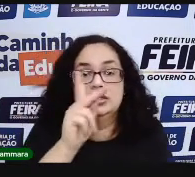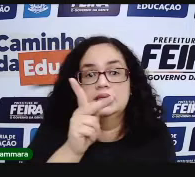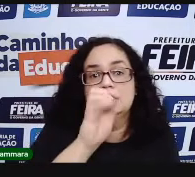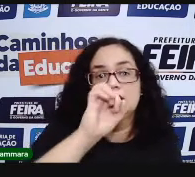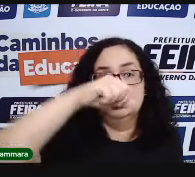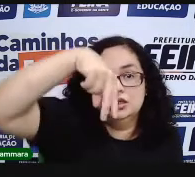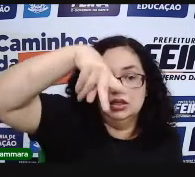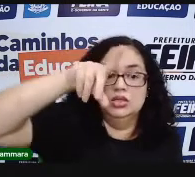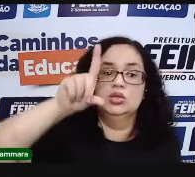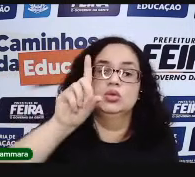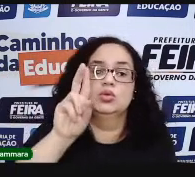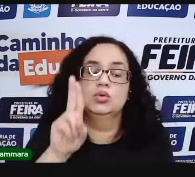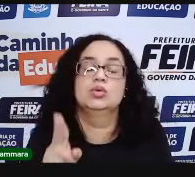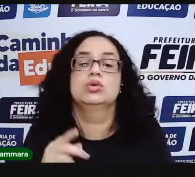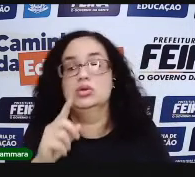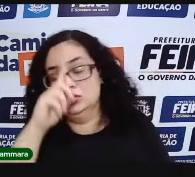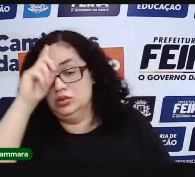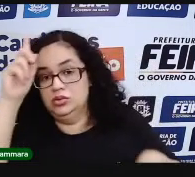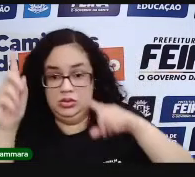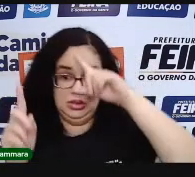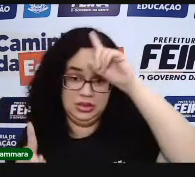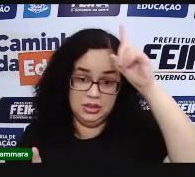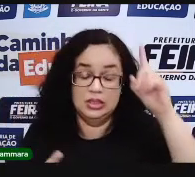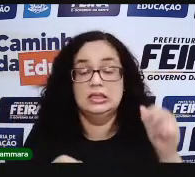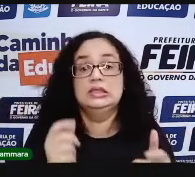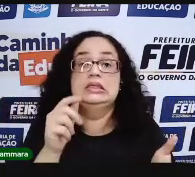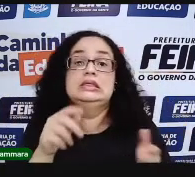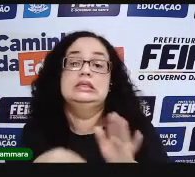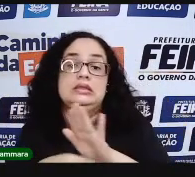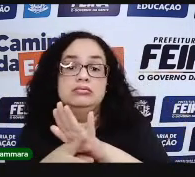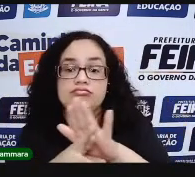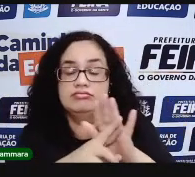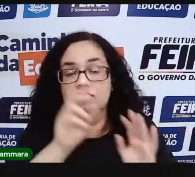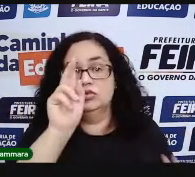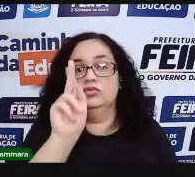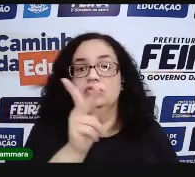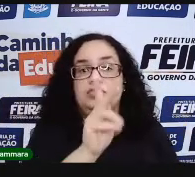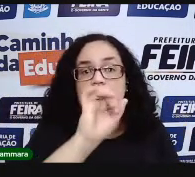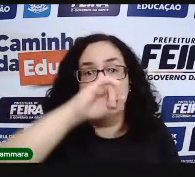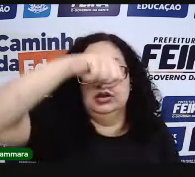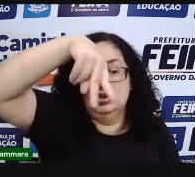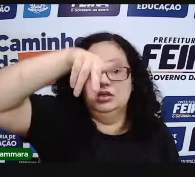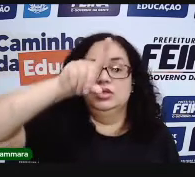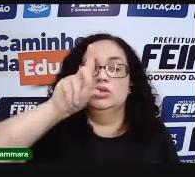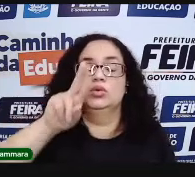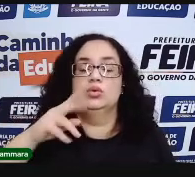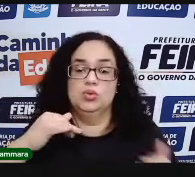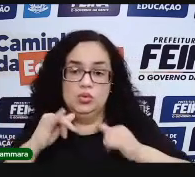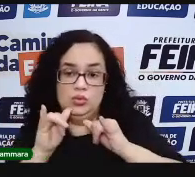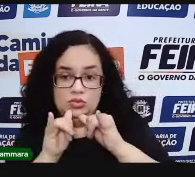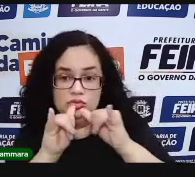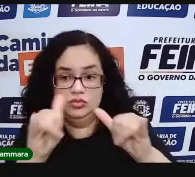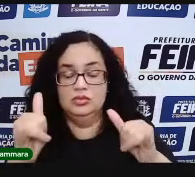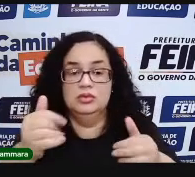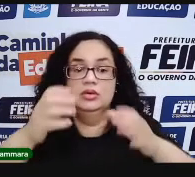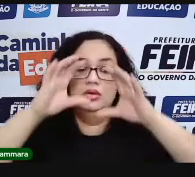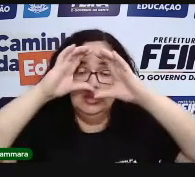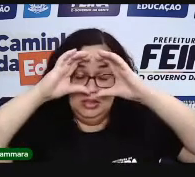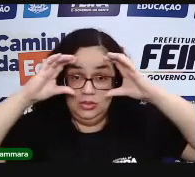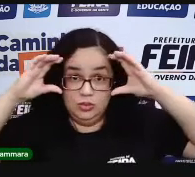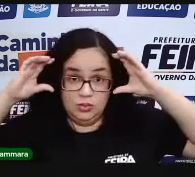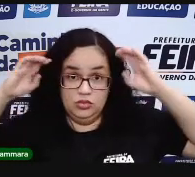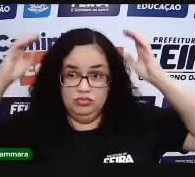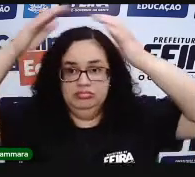indo-arábico. Quem criou foi os hindus. E quem divulgou, né? Foi o povo árabe. Então, indo